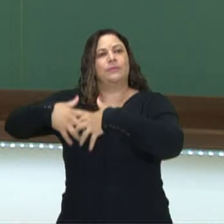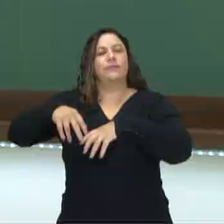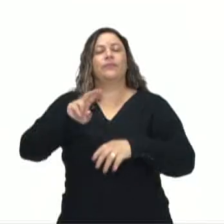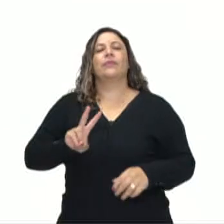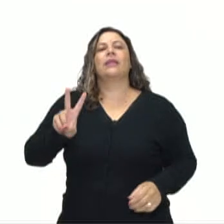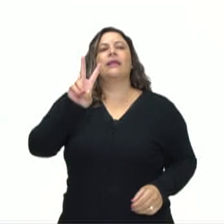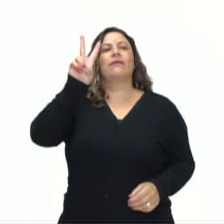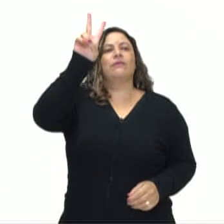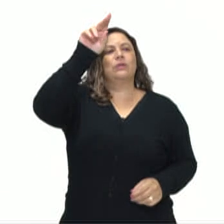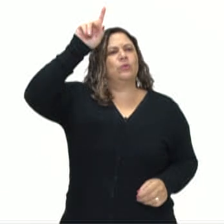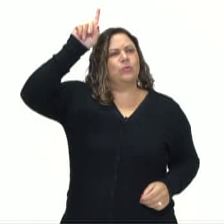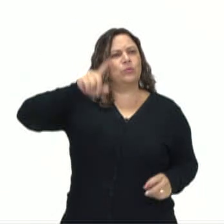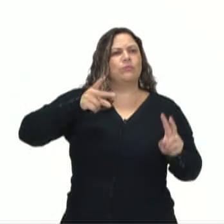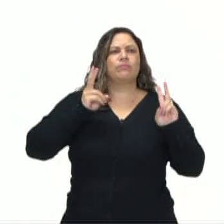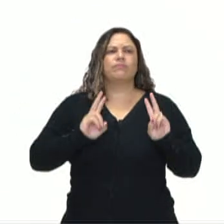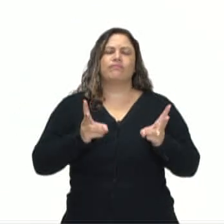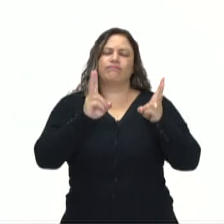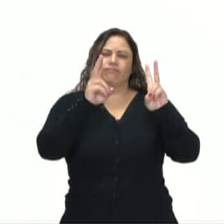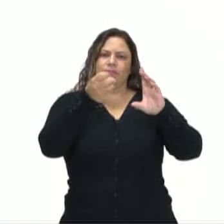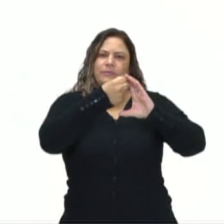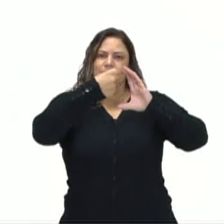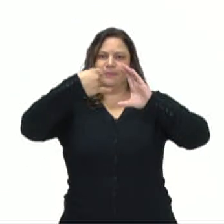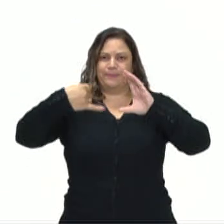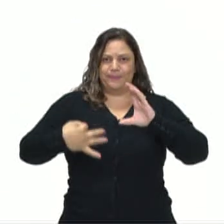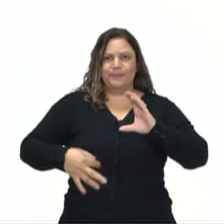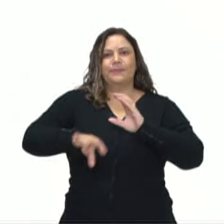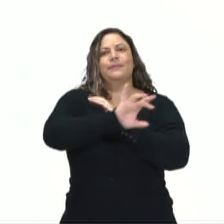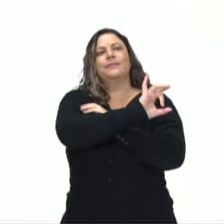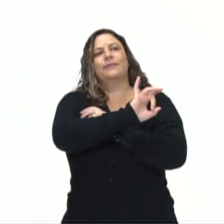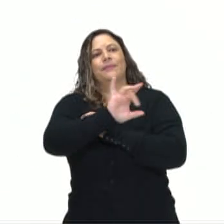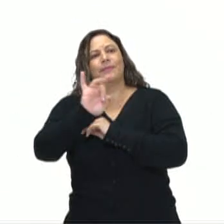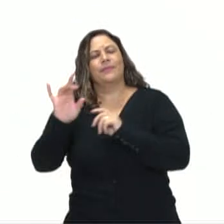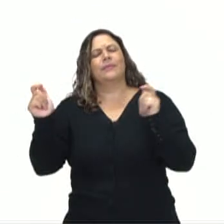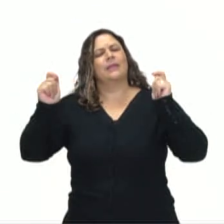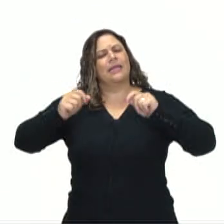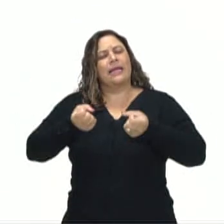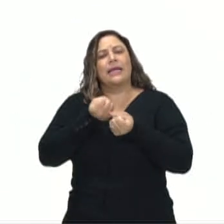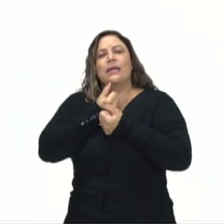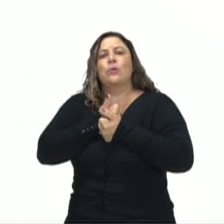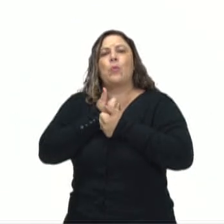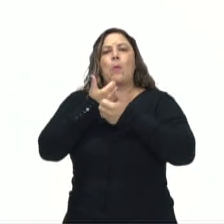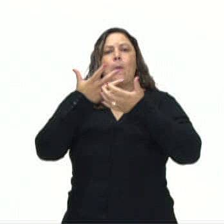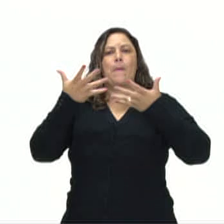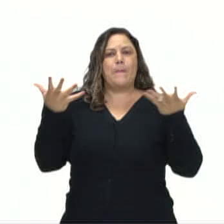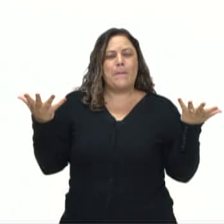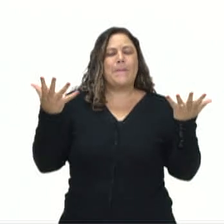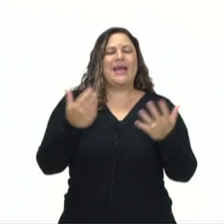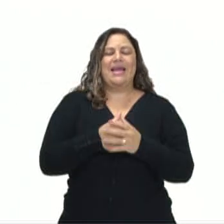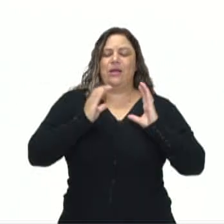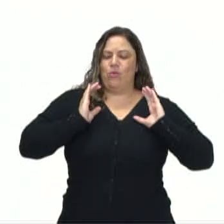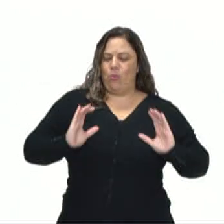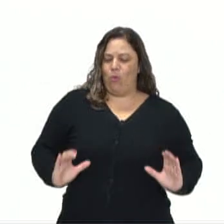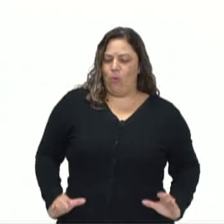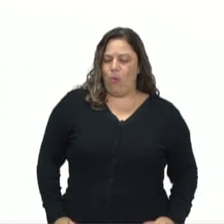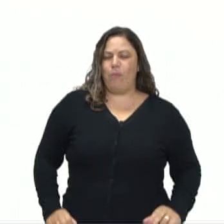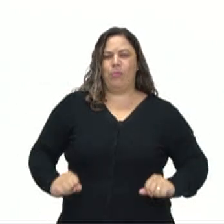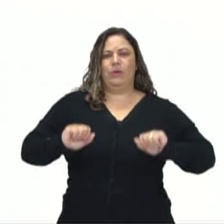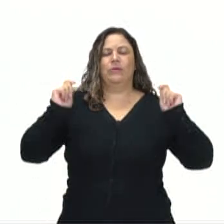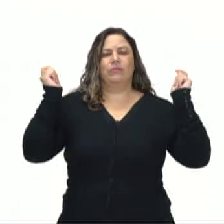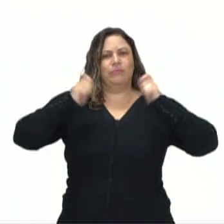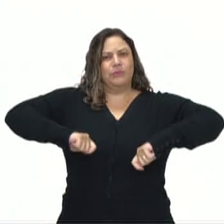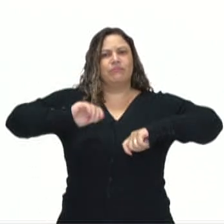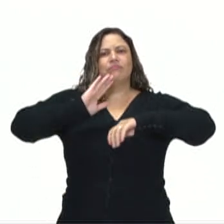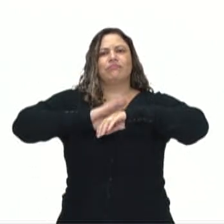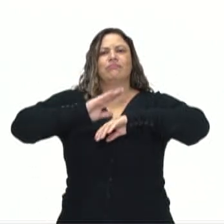virtude é a permanência de exposição de caráter para querer o bem, excelência do comportamento, da ação que se